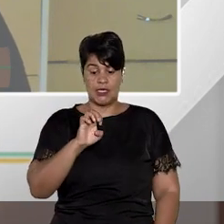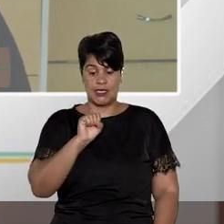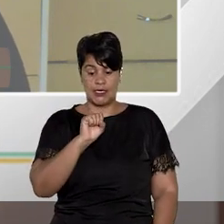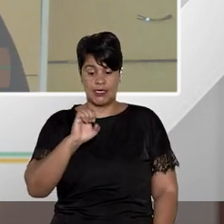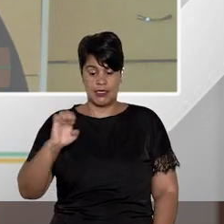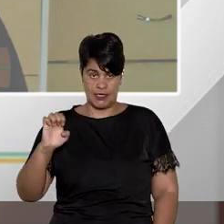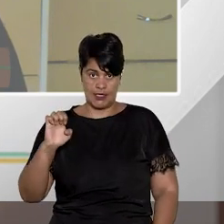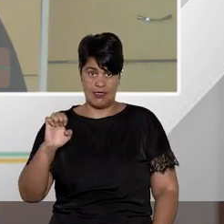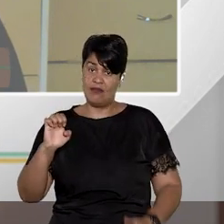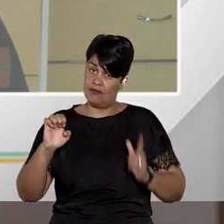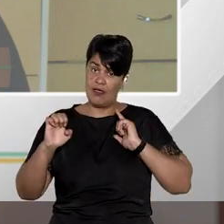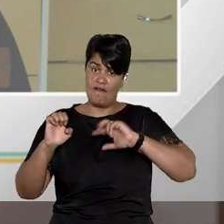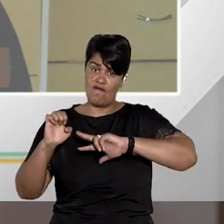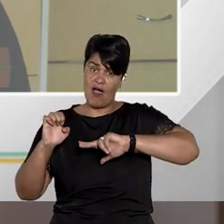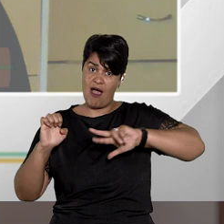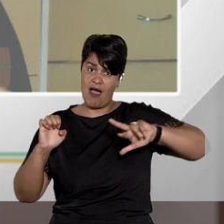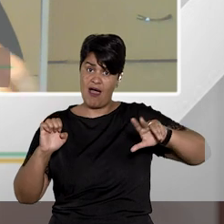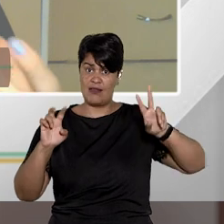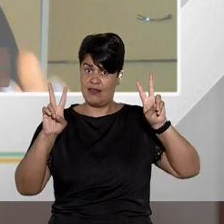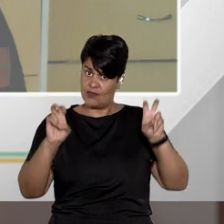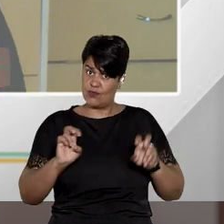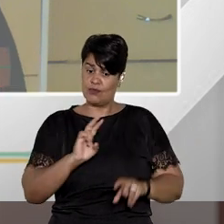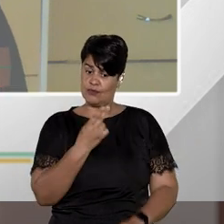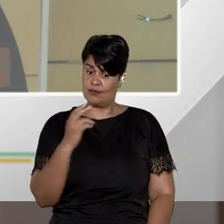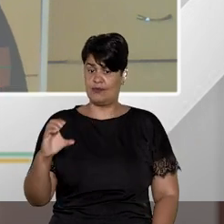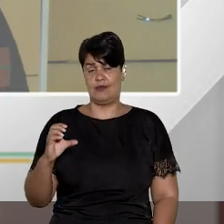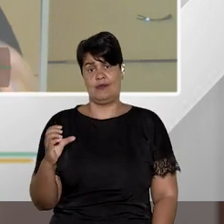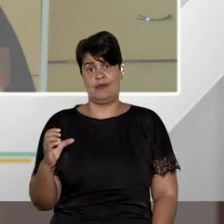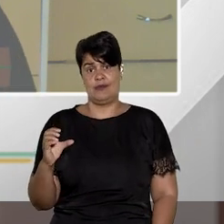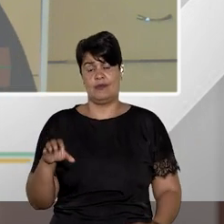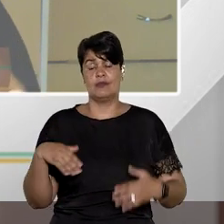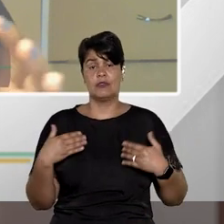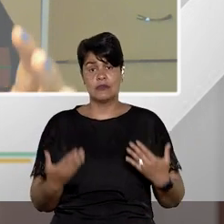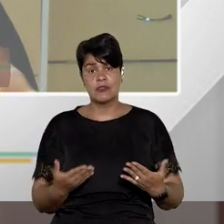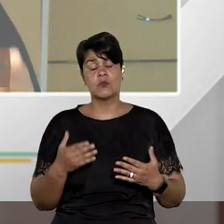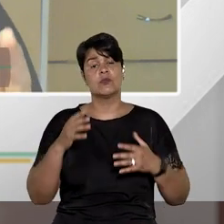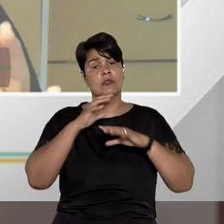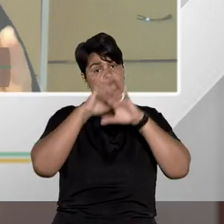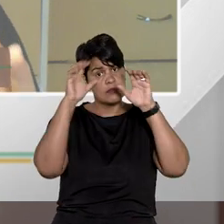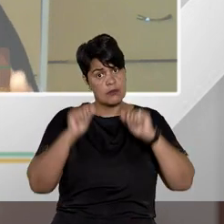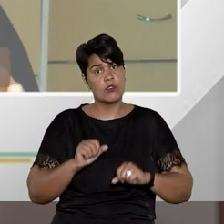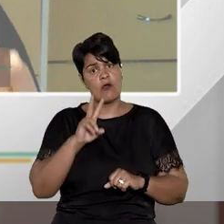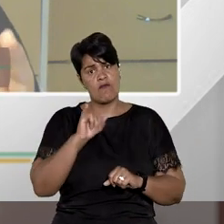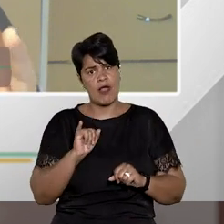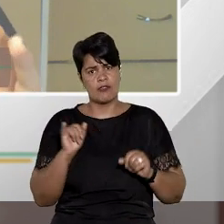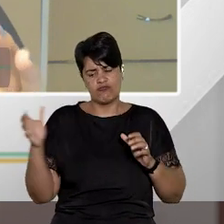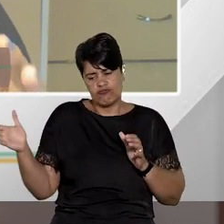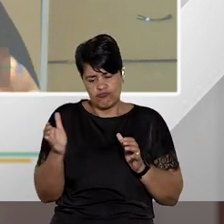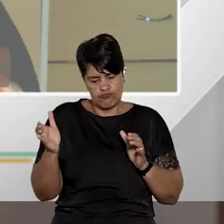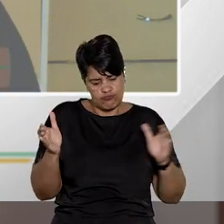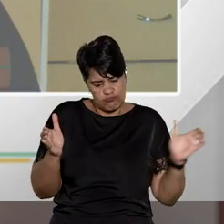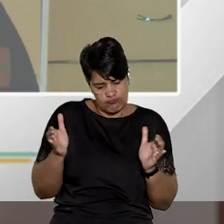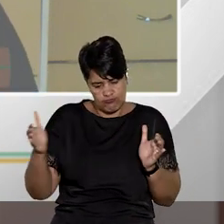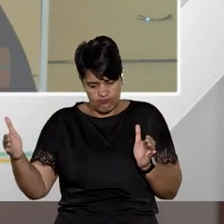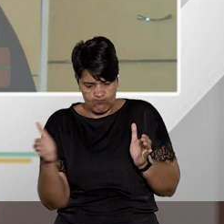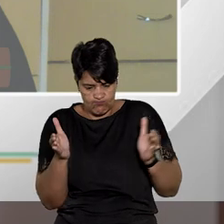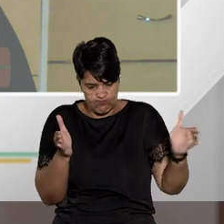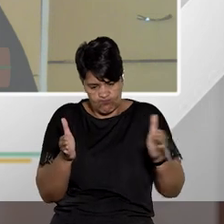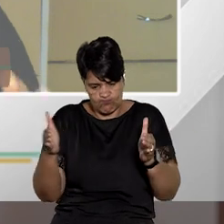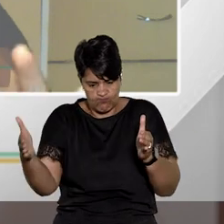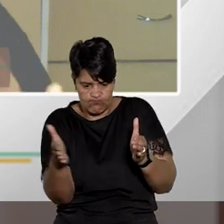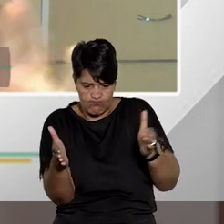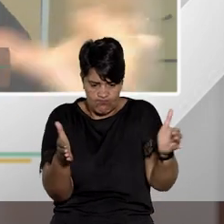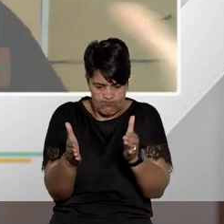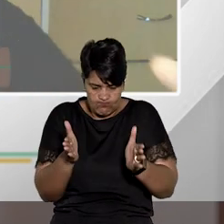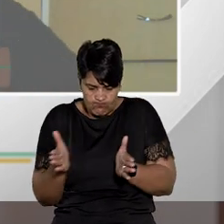teses sobre o habeas corpus então os tribunais vão fazendo o papel que é de ir restringindo moldando aquilo